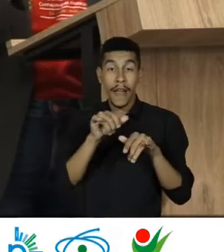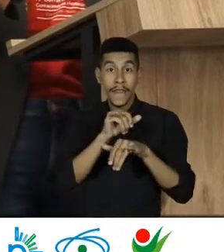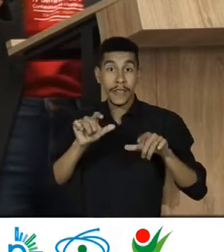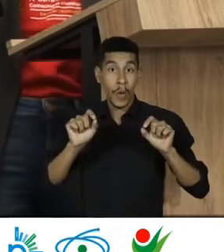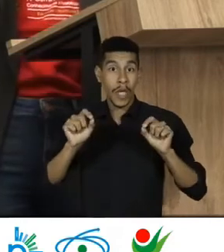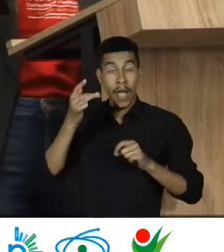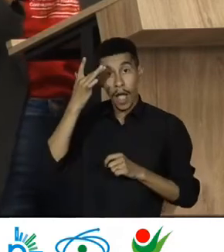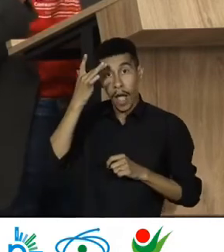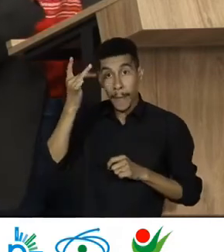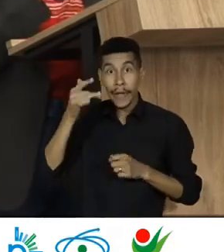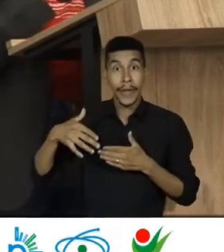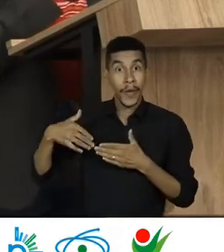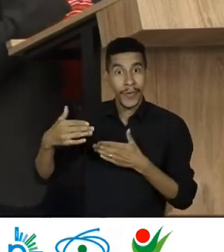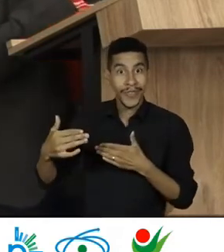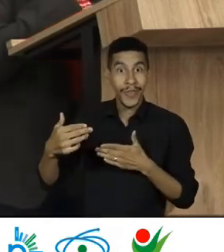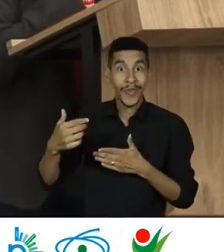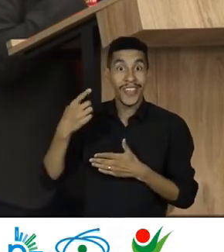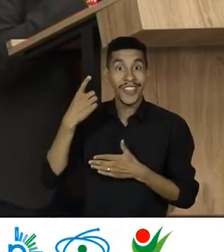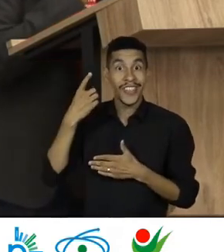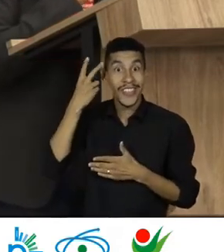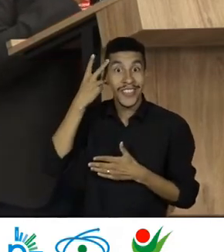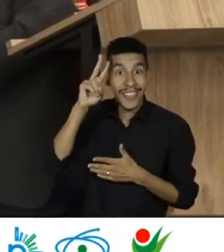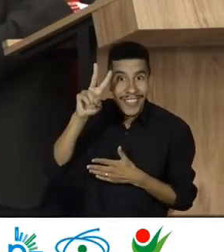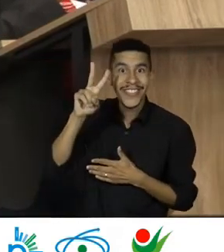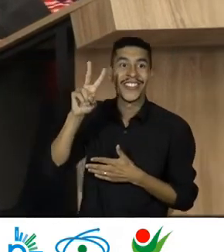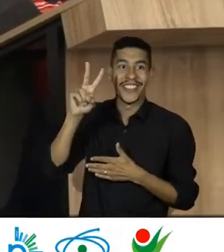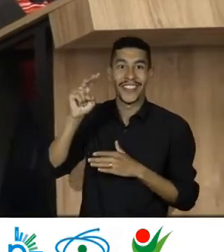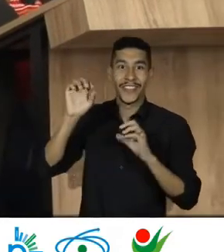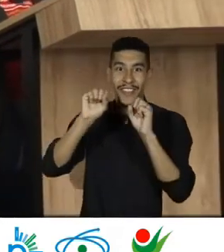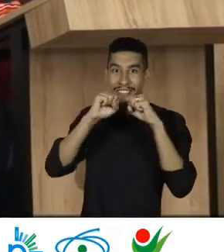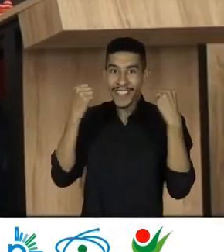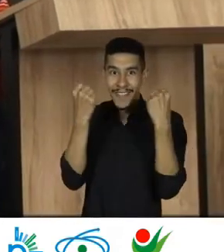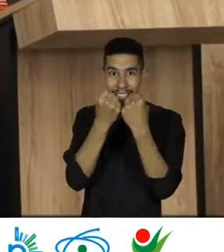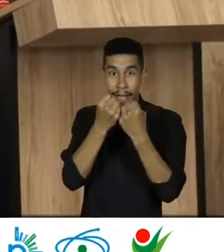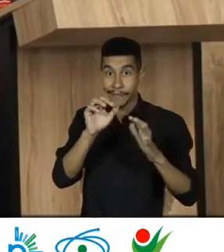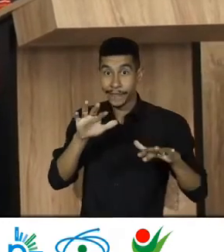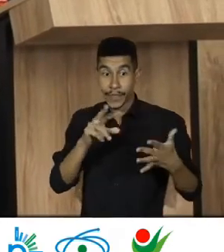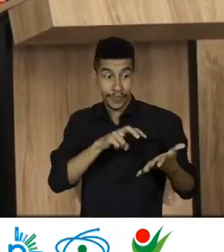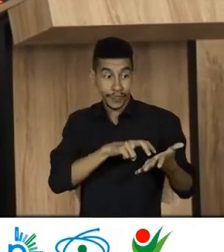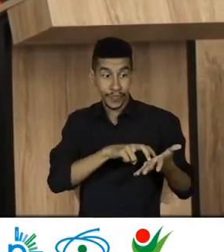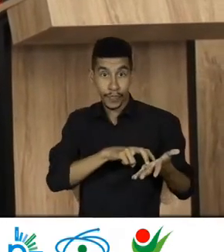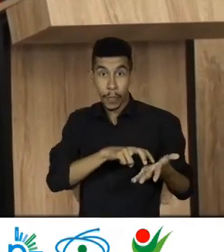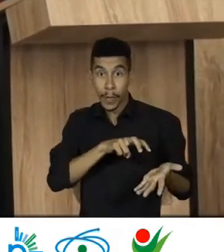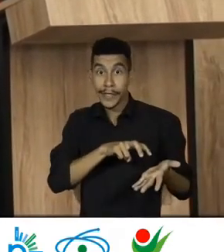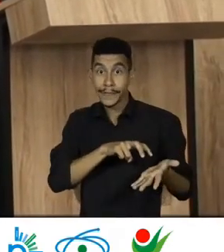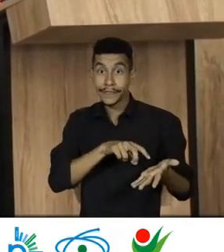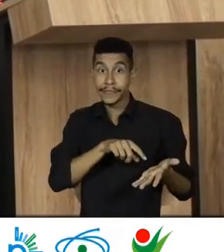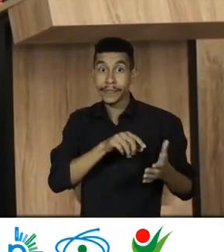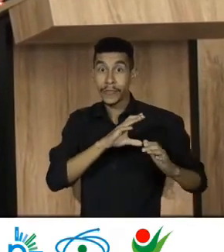Damos continuidade Ao segundo dia Do nosso seminário Na parte da manhã Nós temos As